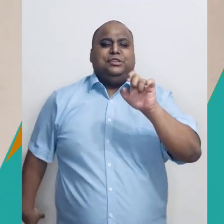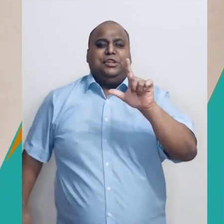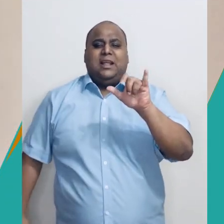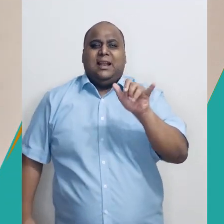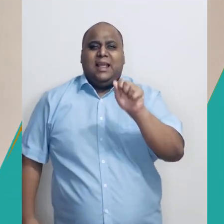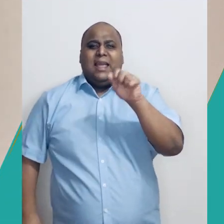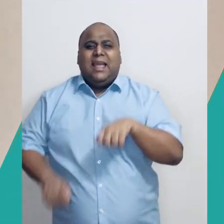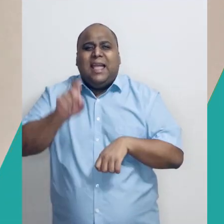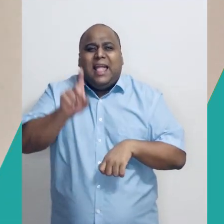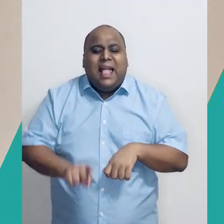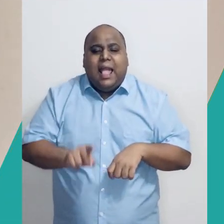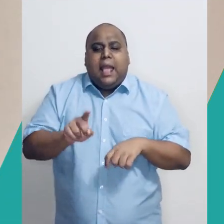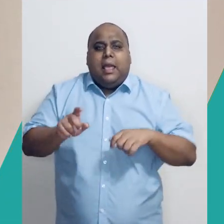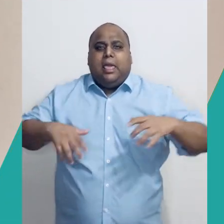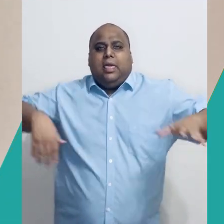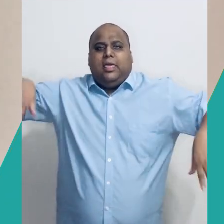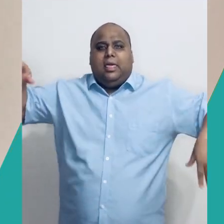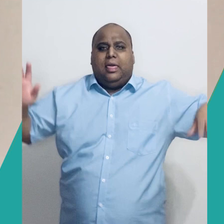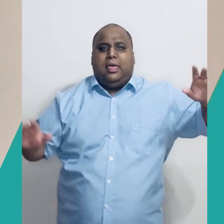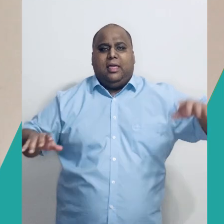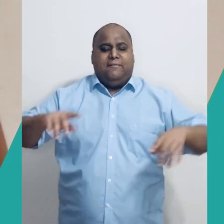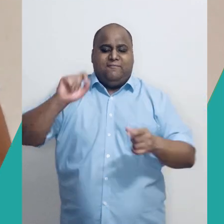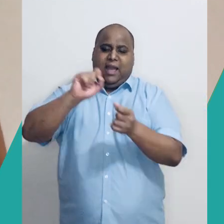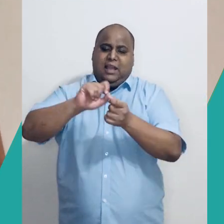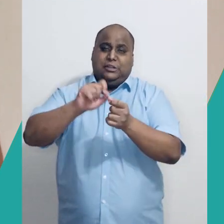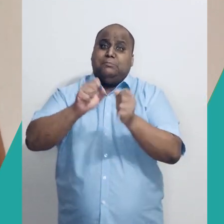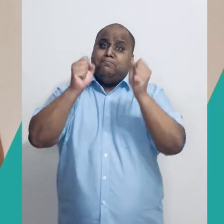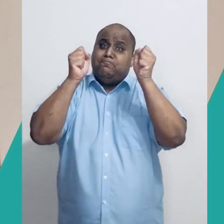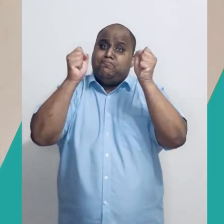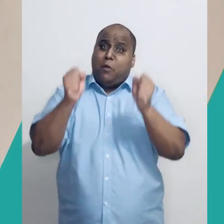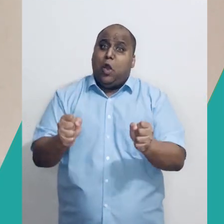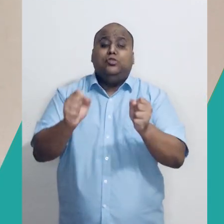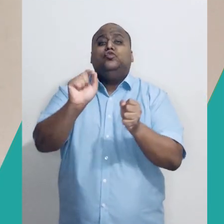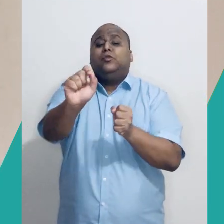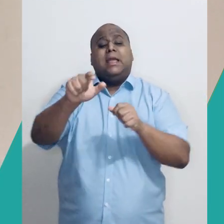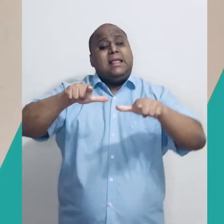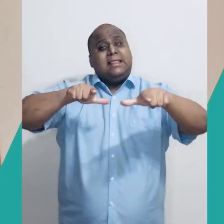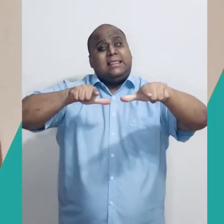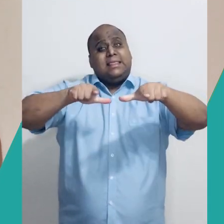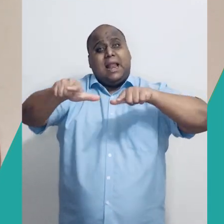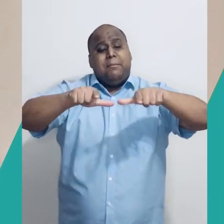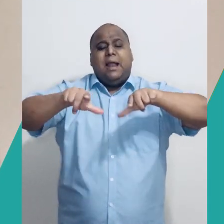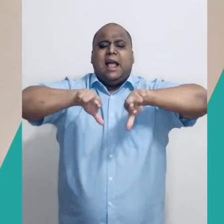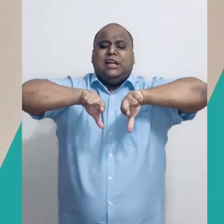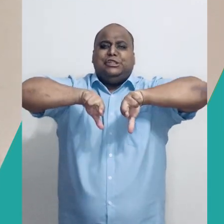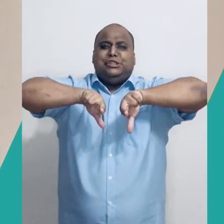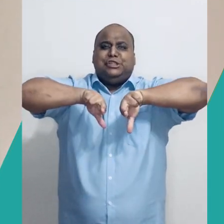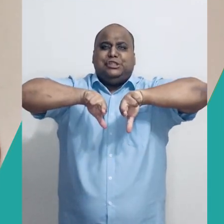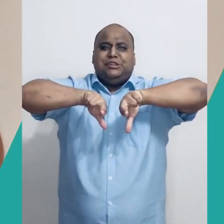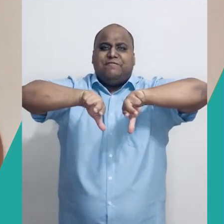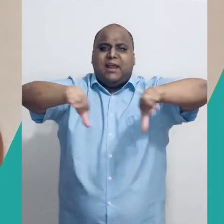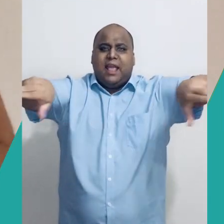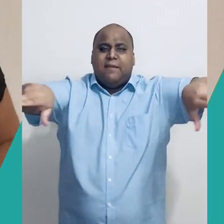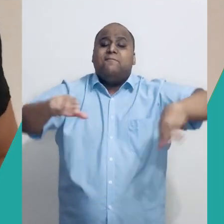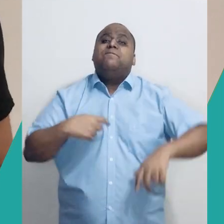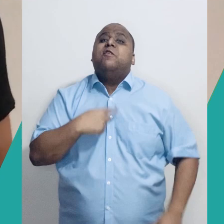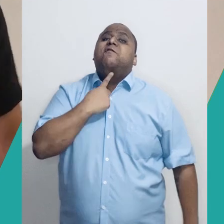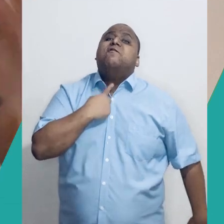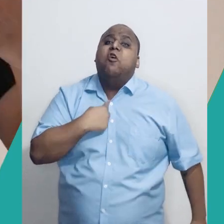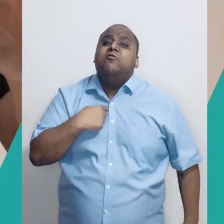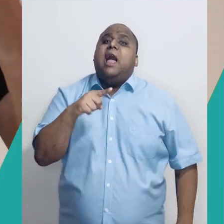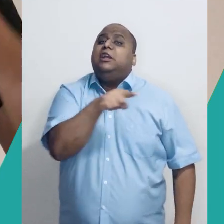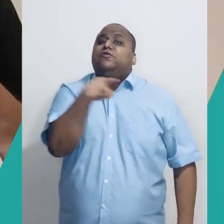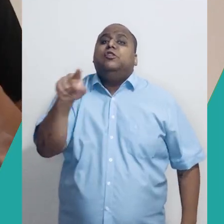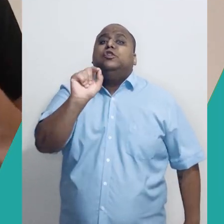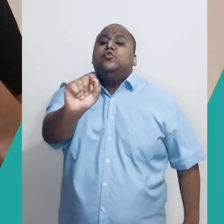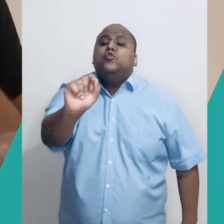pode, por exemplo, trabalhar diferentes gradações. Ah, agora eu quero que vocês façam uma pipoquinha. E